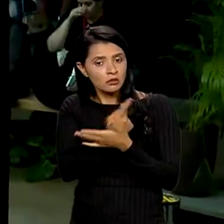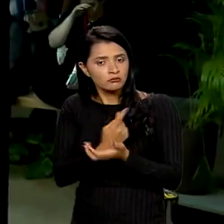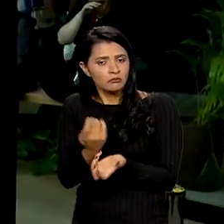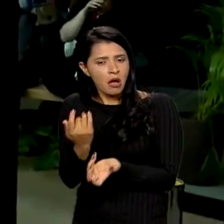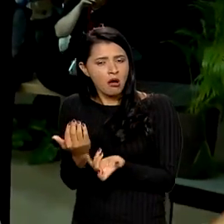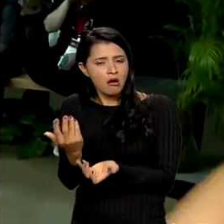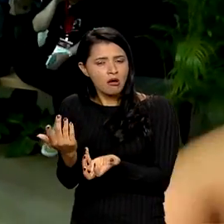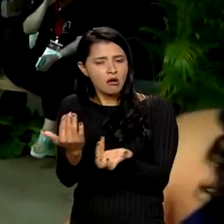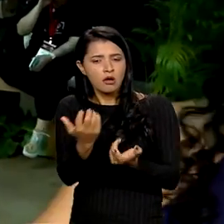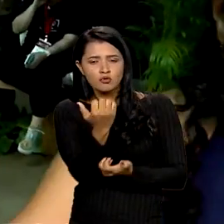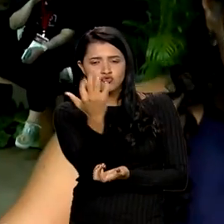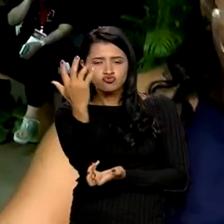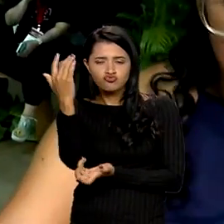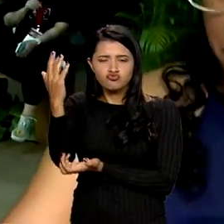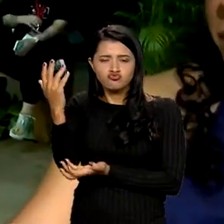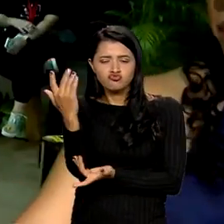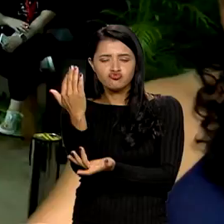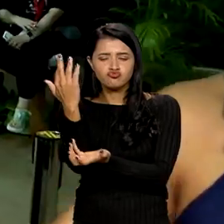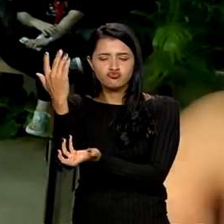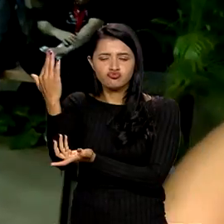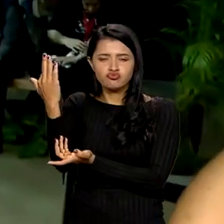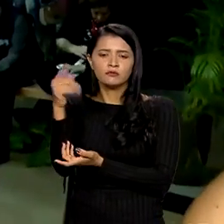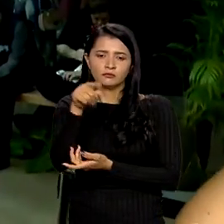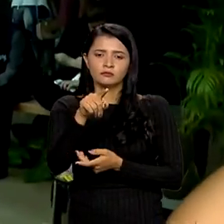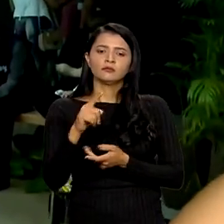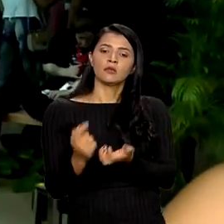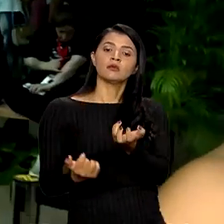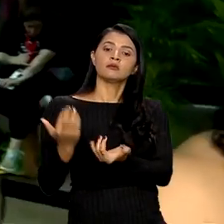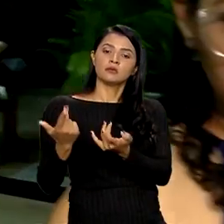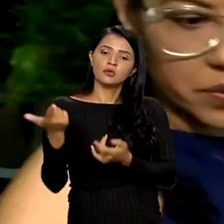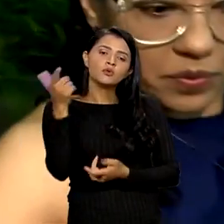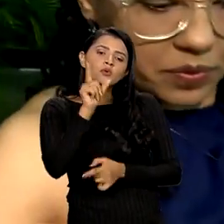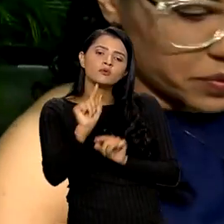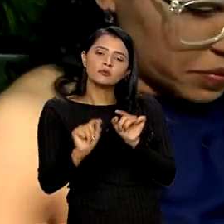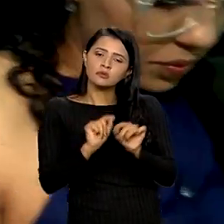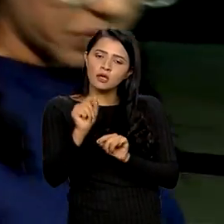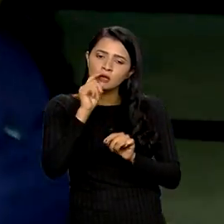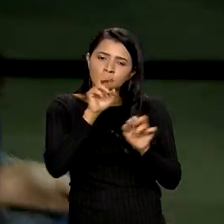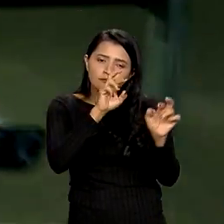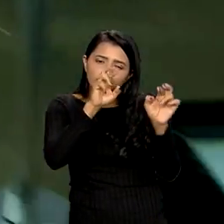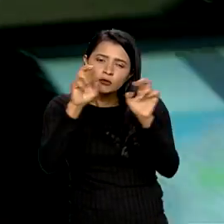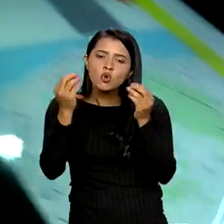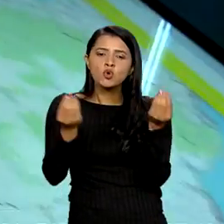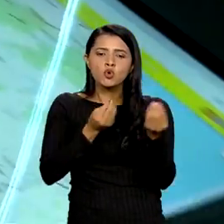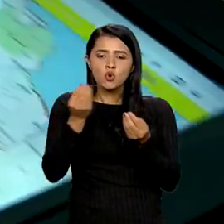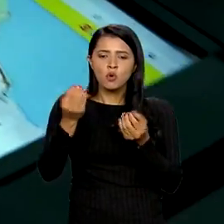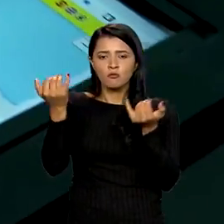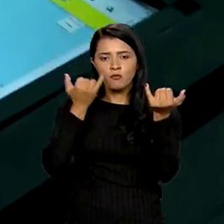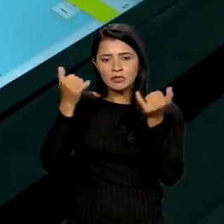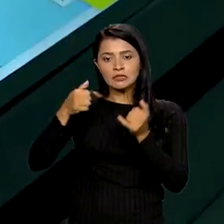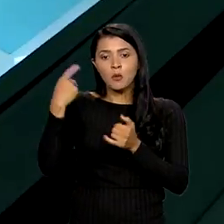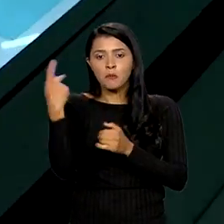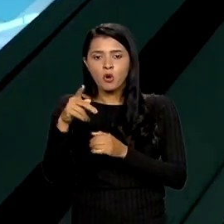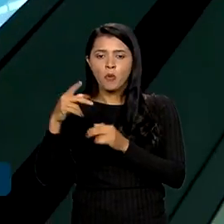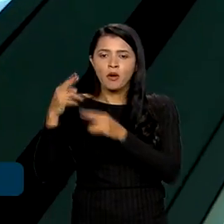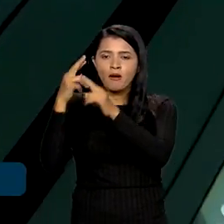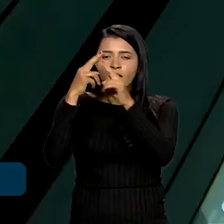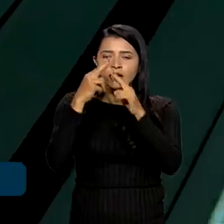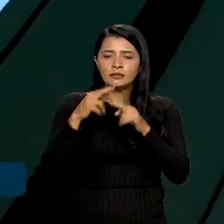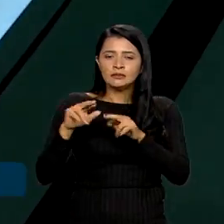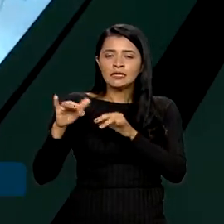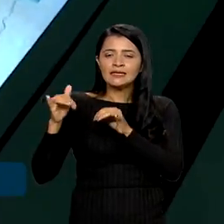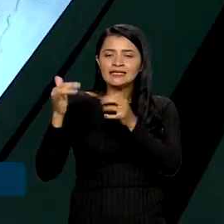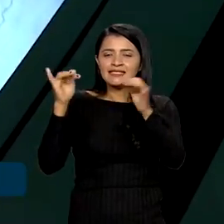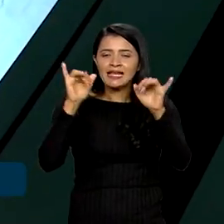queimadas florestais, incêndios. Esses incêndios a gente consegue monitorar através de dados de satélite que nós recebemos